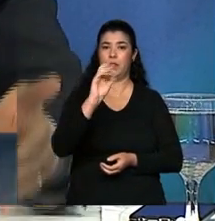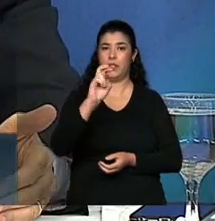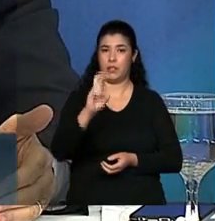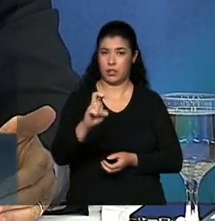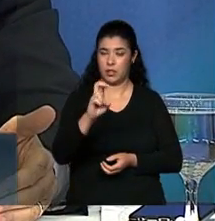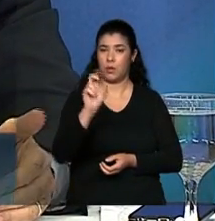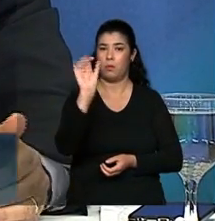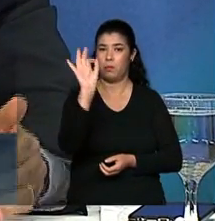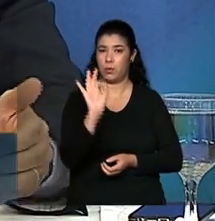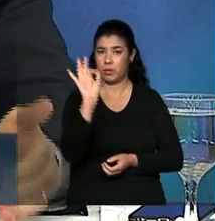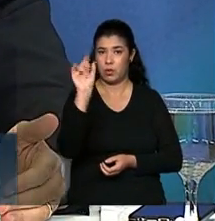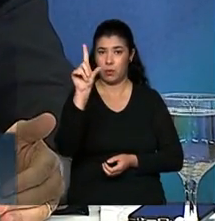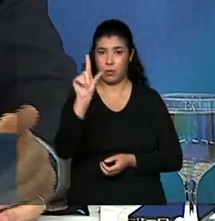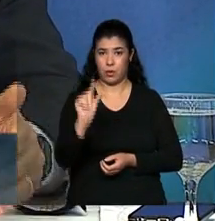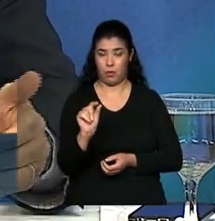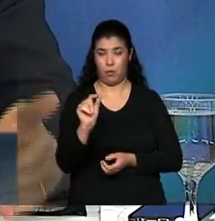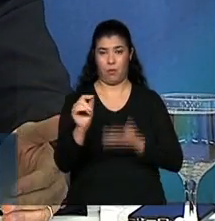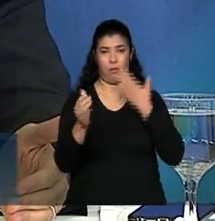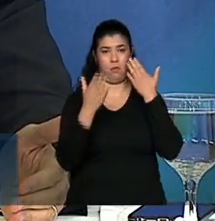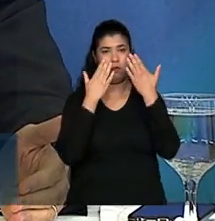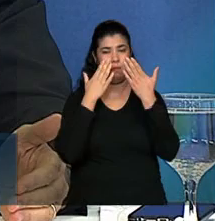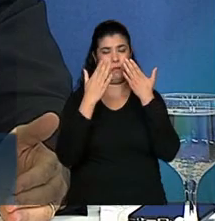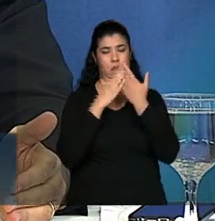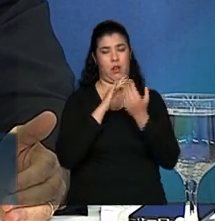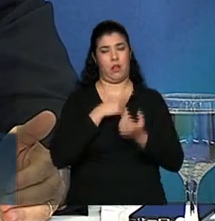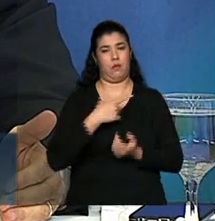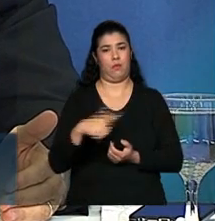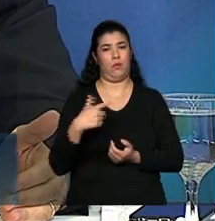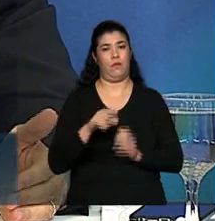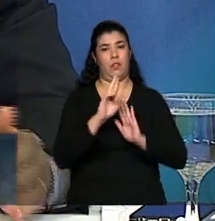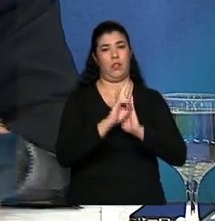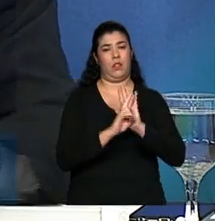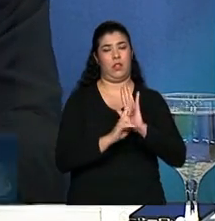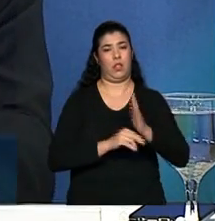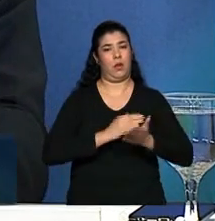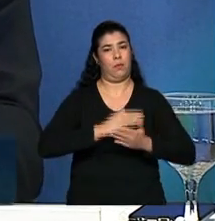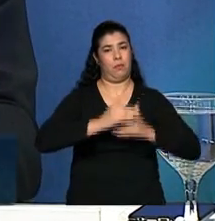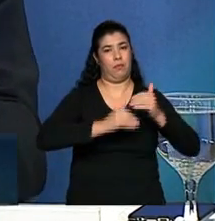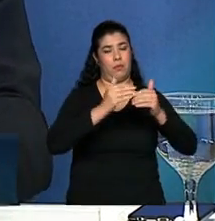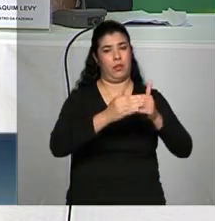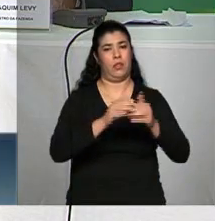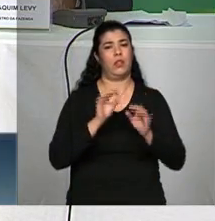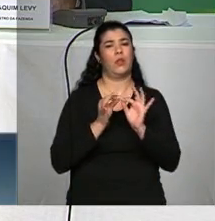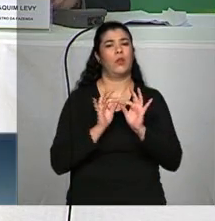menor do que seria sem a progressividade no longo prazo.